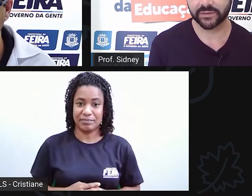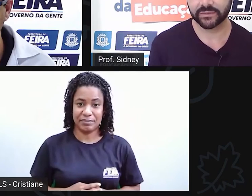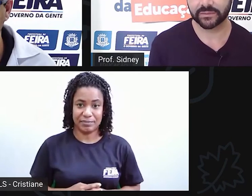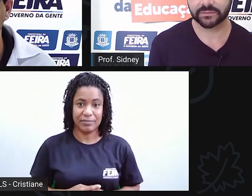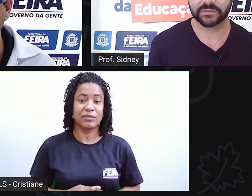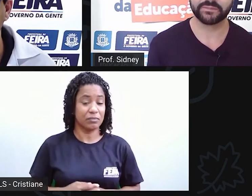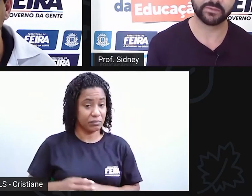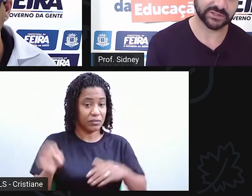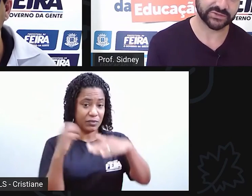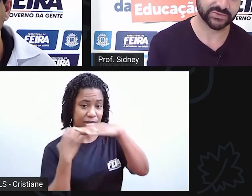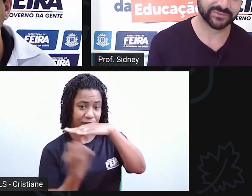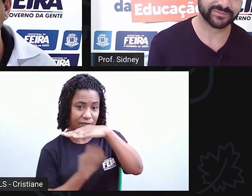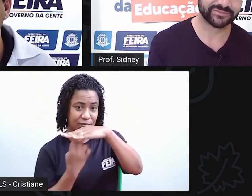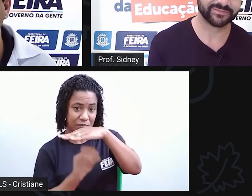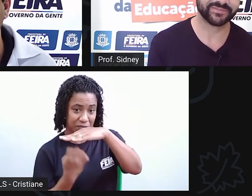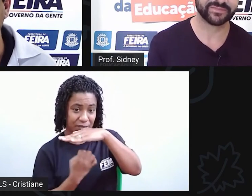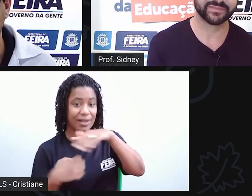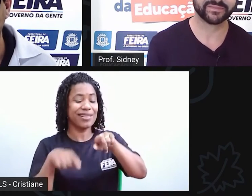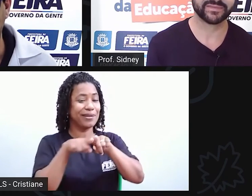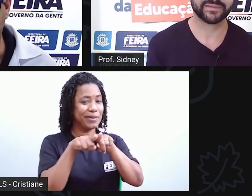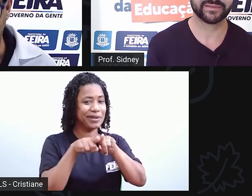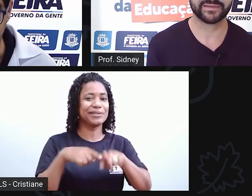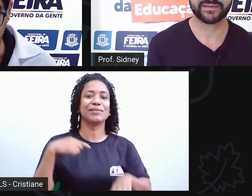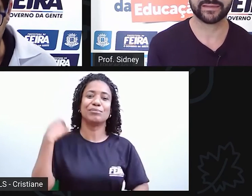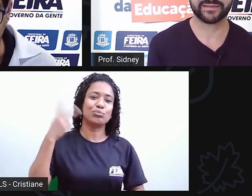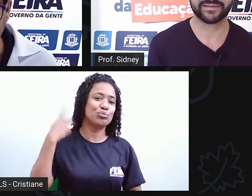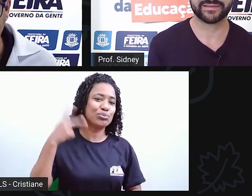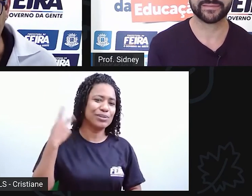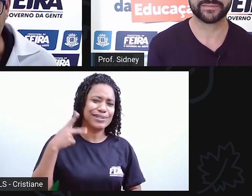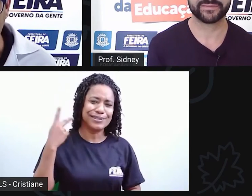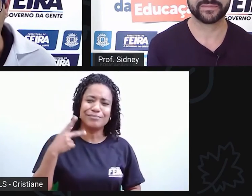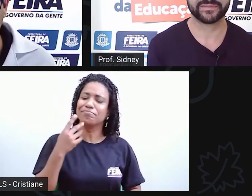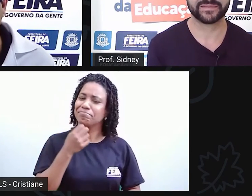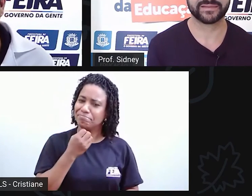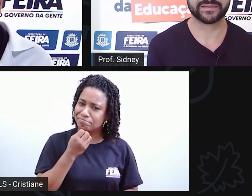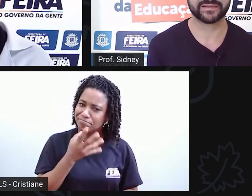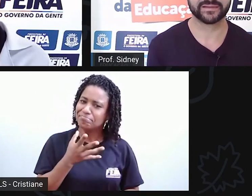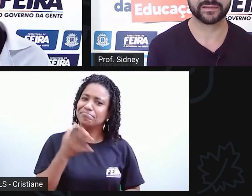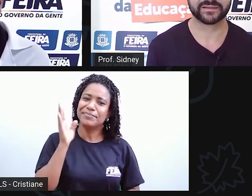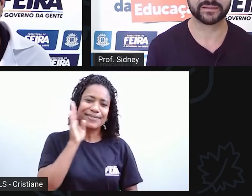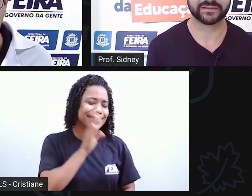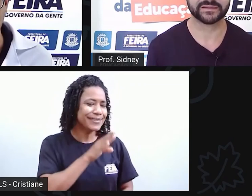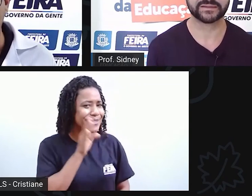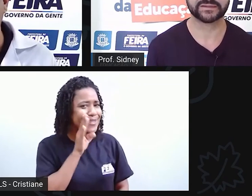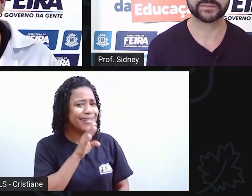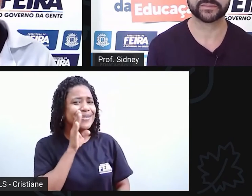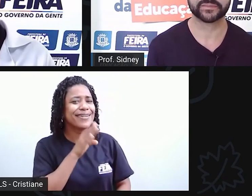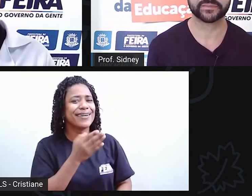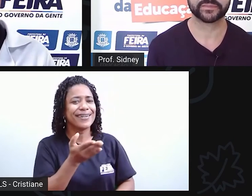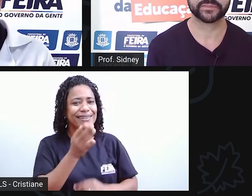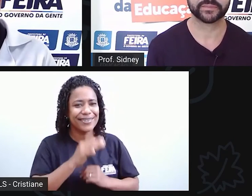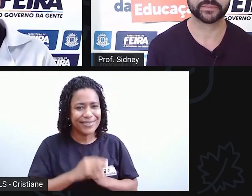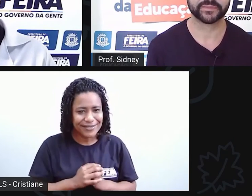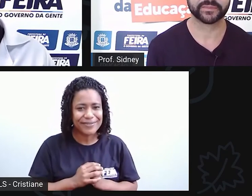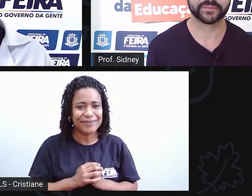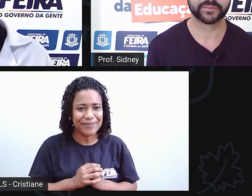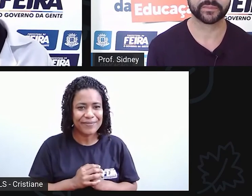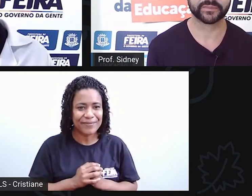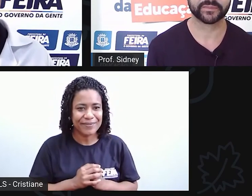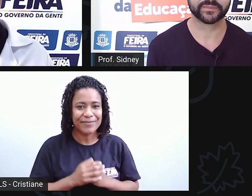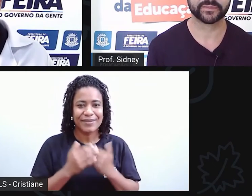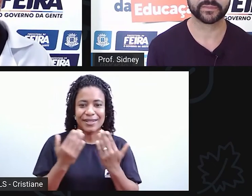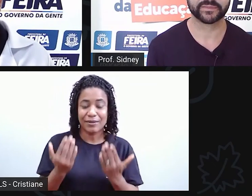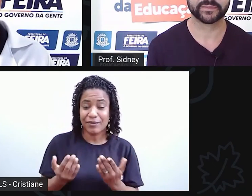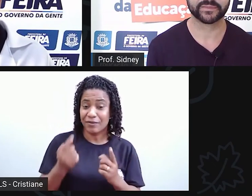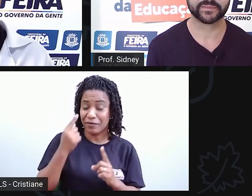empresário e político. Ah, que legal! Gente, olha só que interessante, né? Como a gente conhecendo um